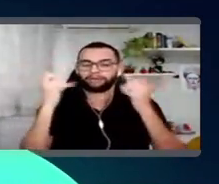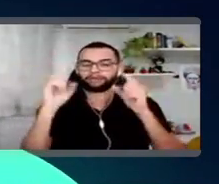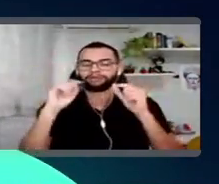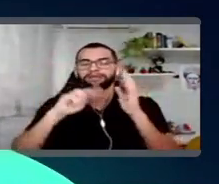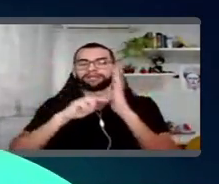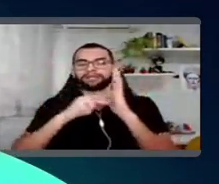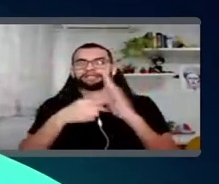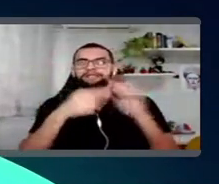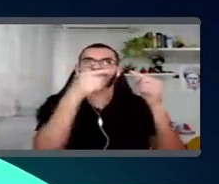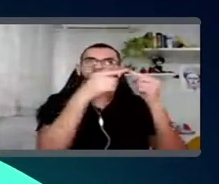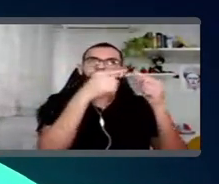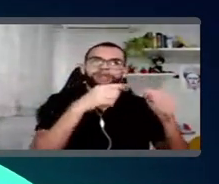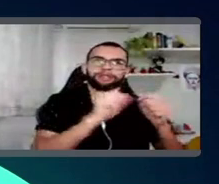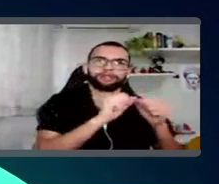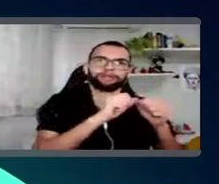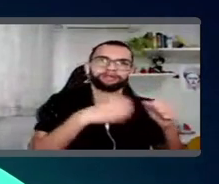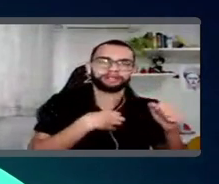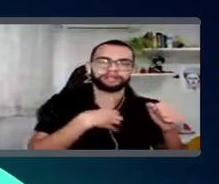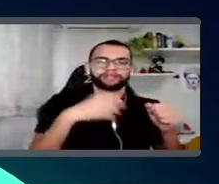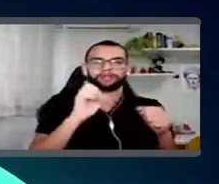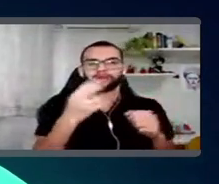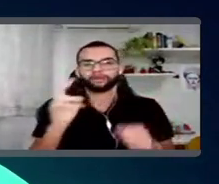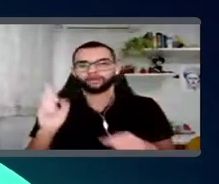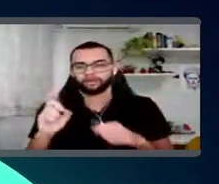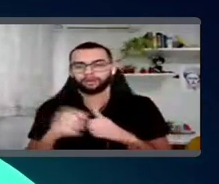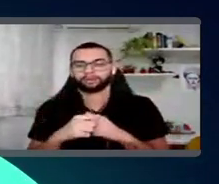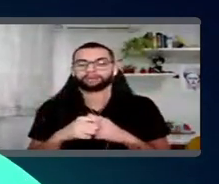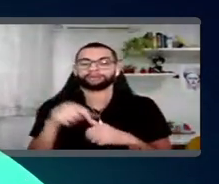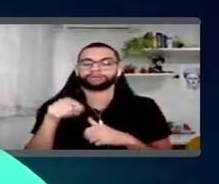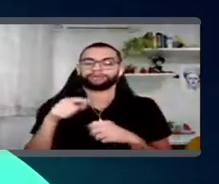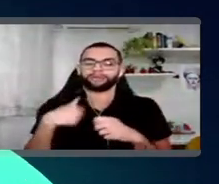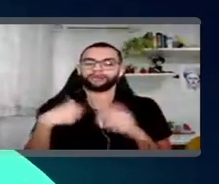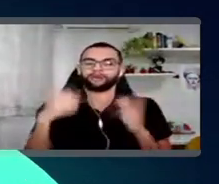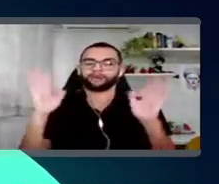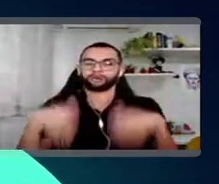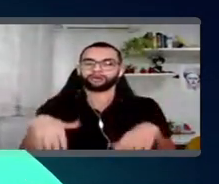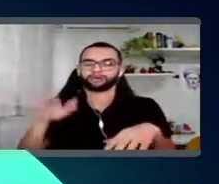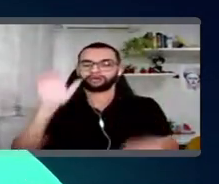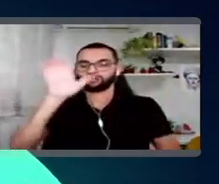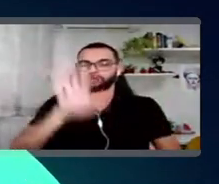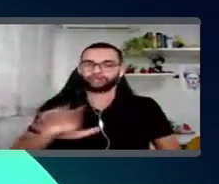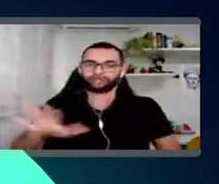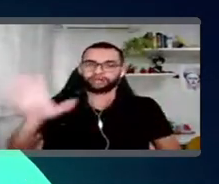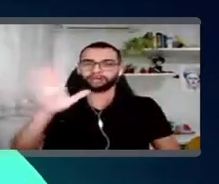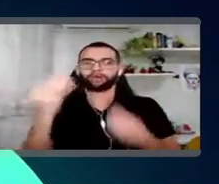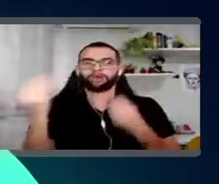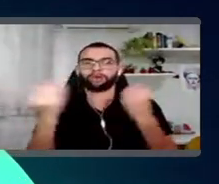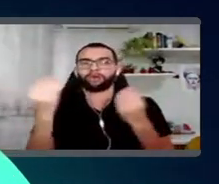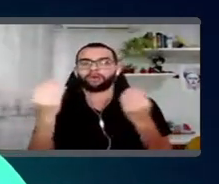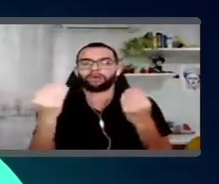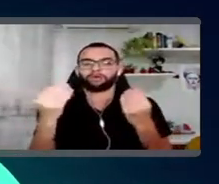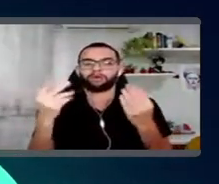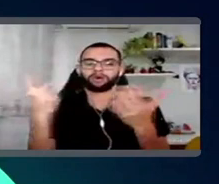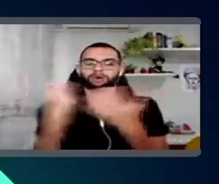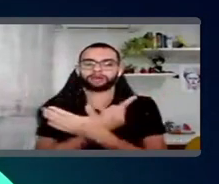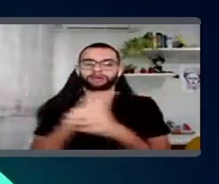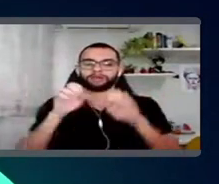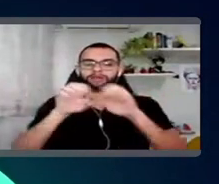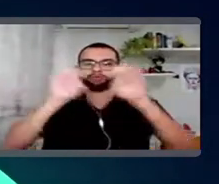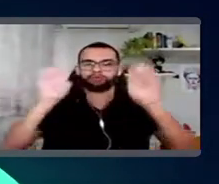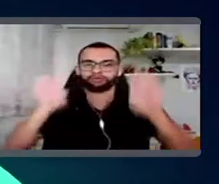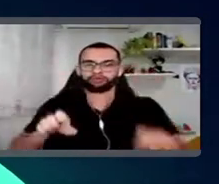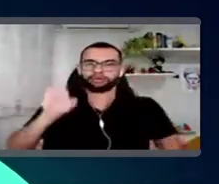né? O que faz sentido ou não, tá? E aqui eu trouxe para vocês um pouquinho do panorama geral de como é que funciona a estrutura aqui de WA,